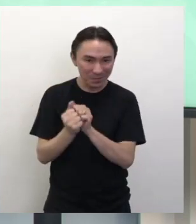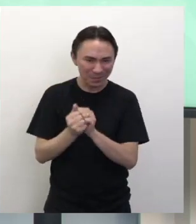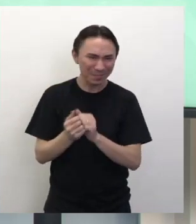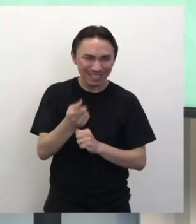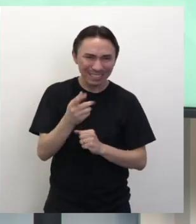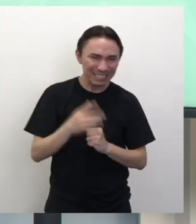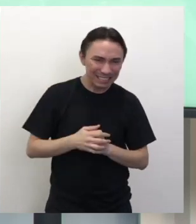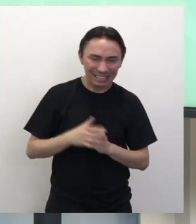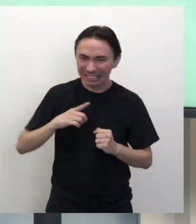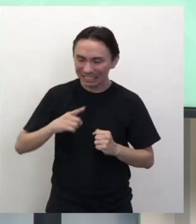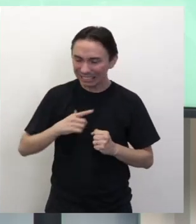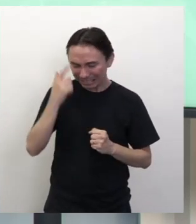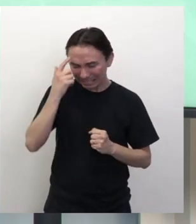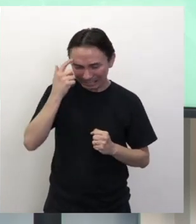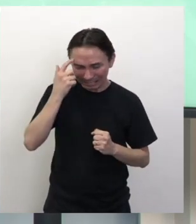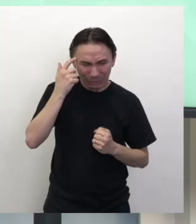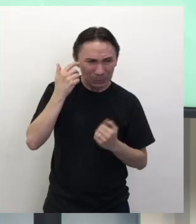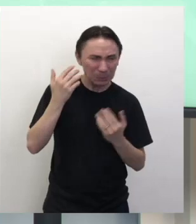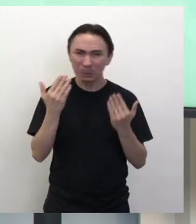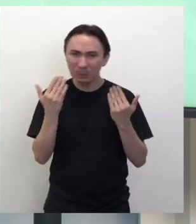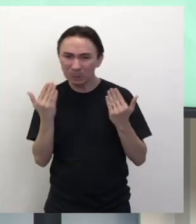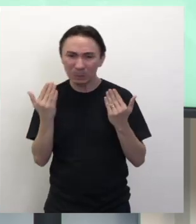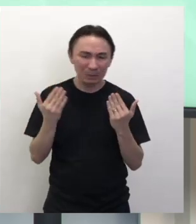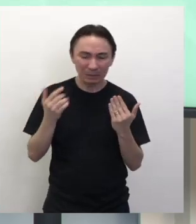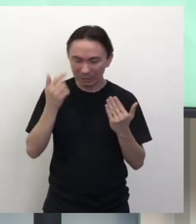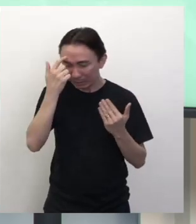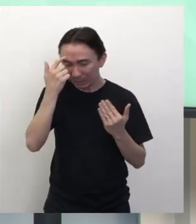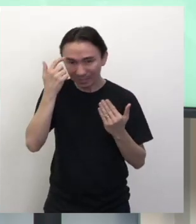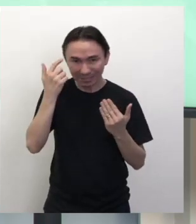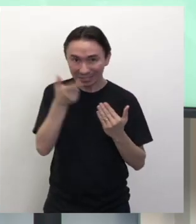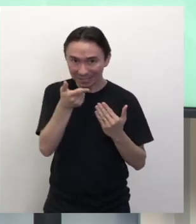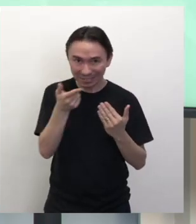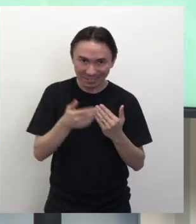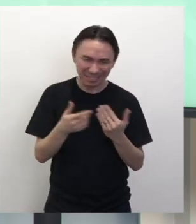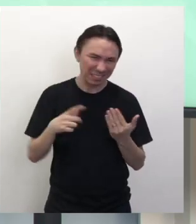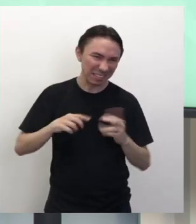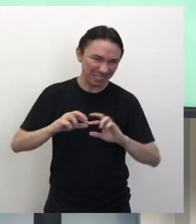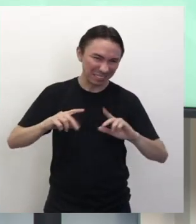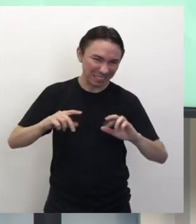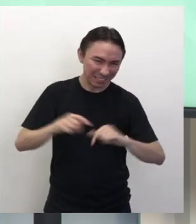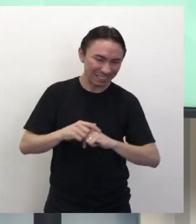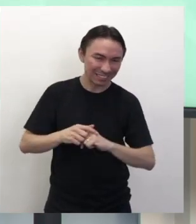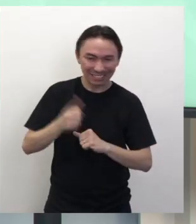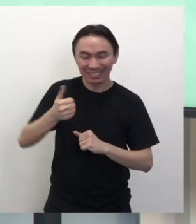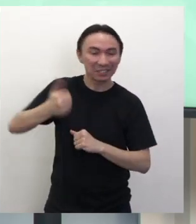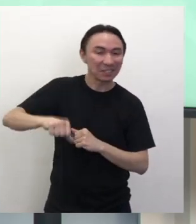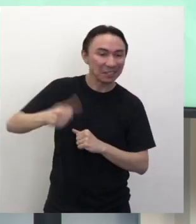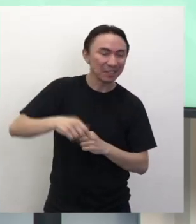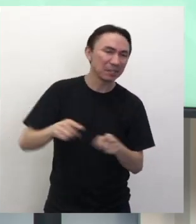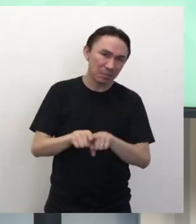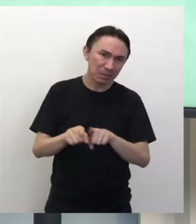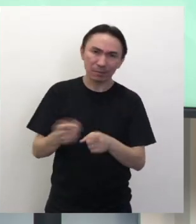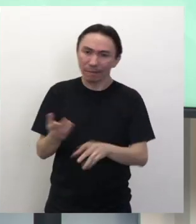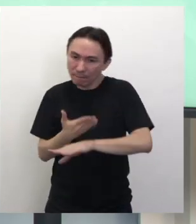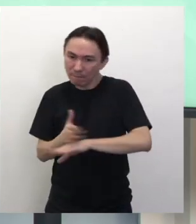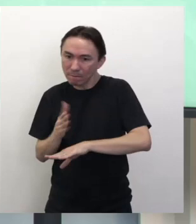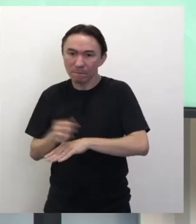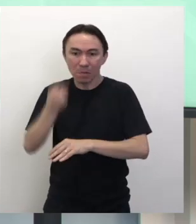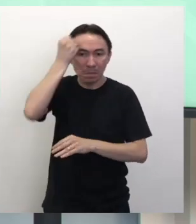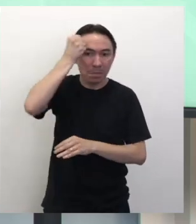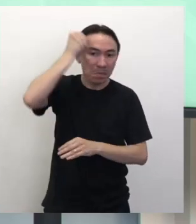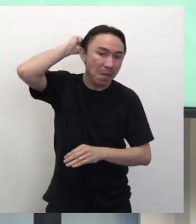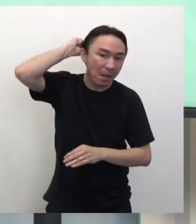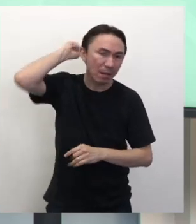avaliações, avaliação da aprendizagem, entre outras que vocês fazem aí e se preparando também pro vestibular, isso é bem importante.